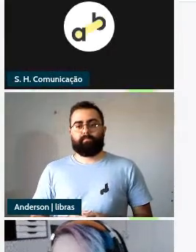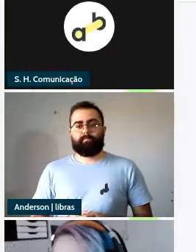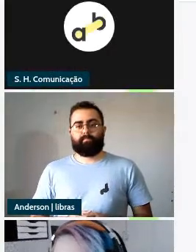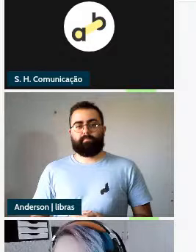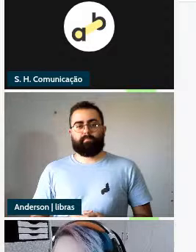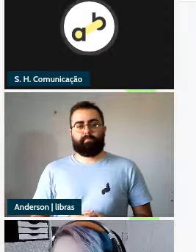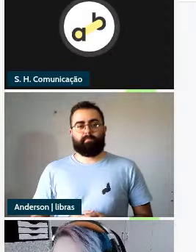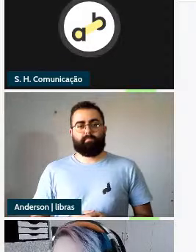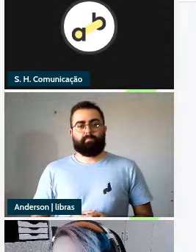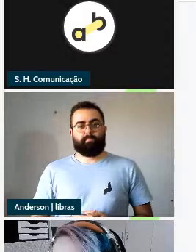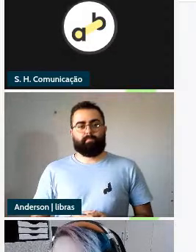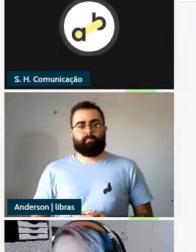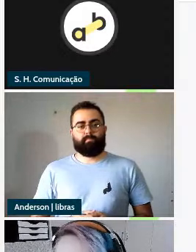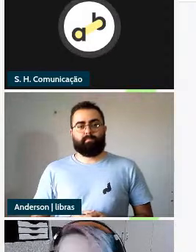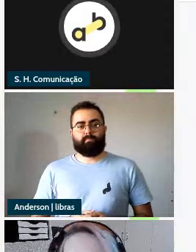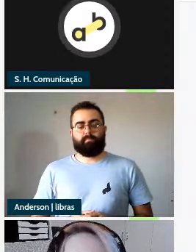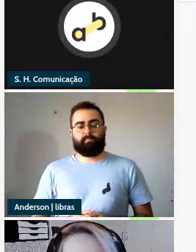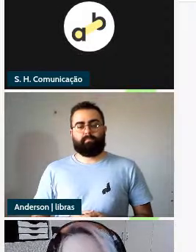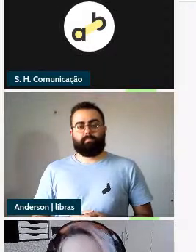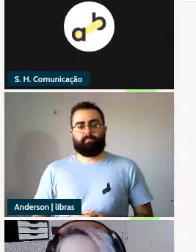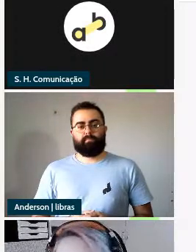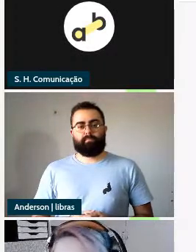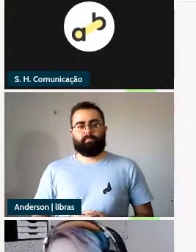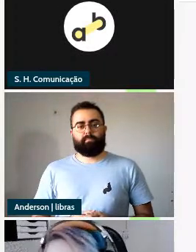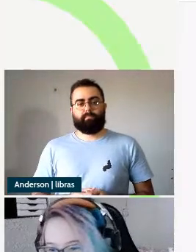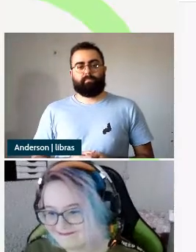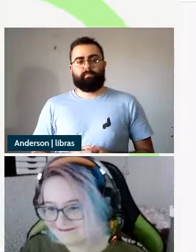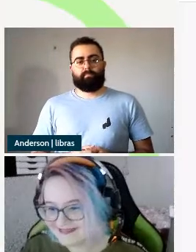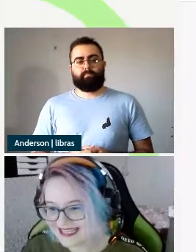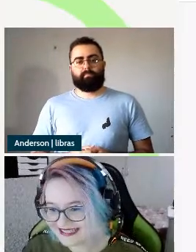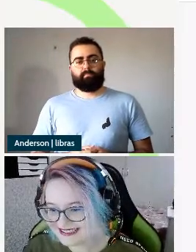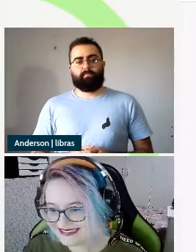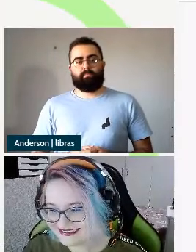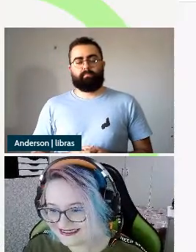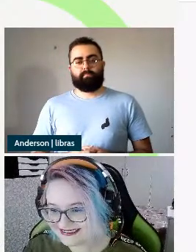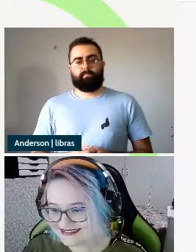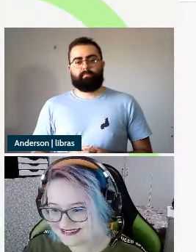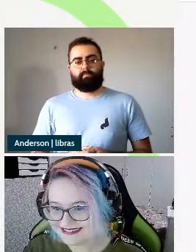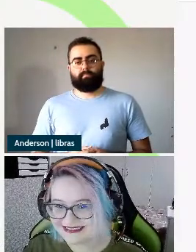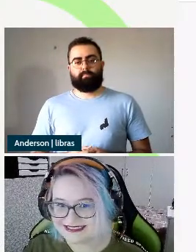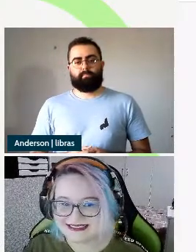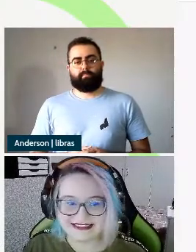pode confirmar para mim sim está ok obrigada